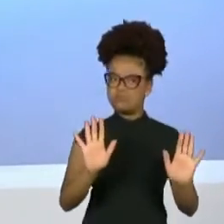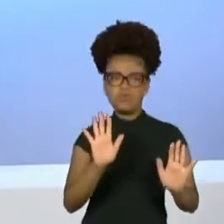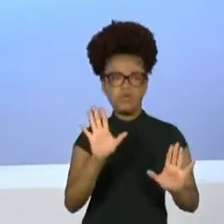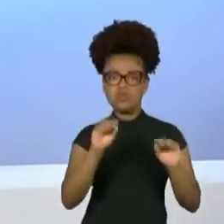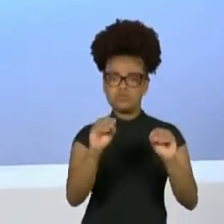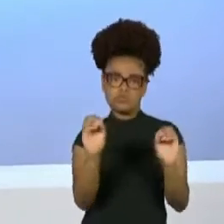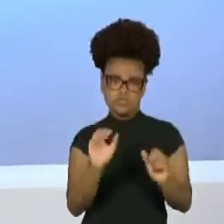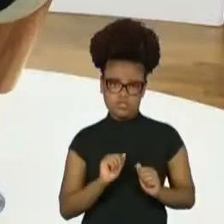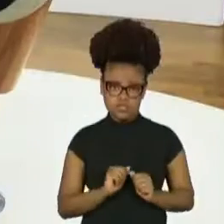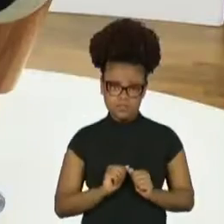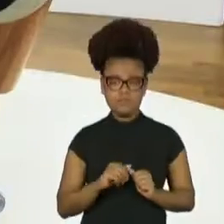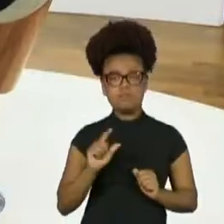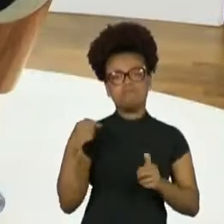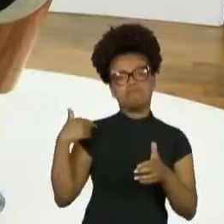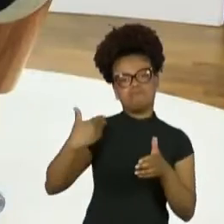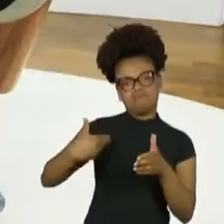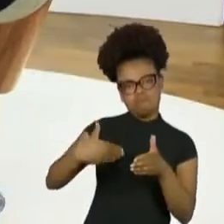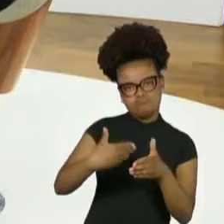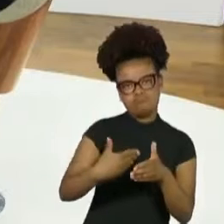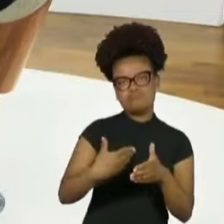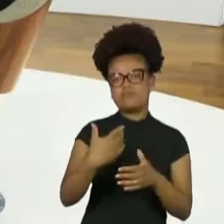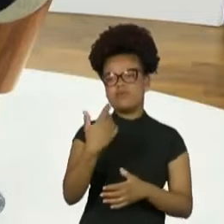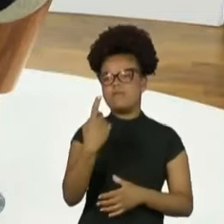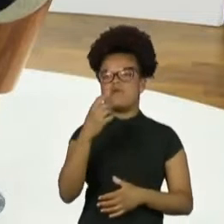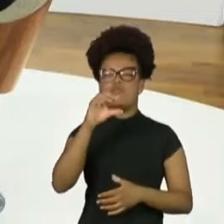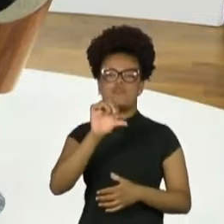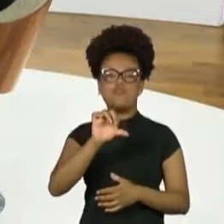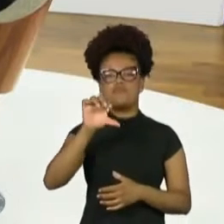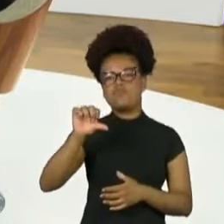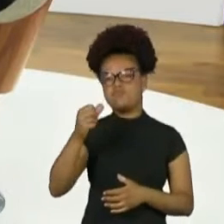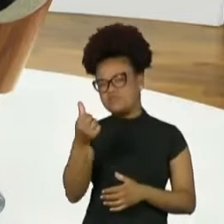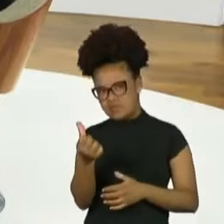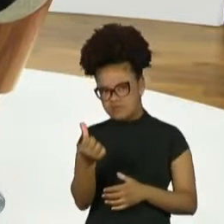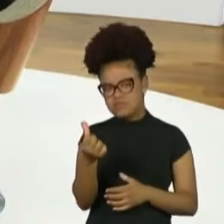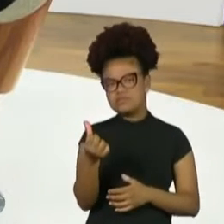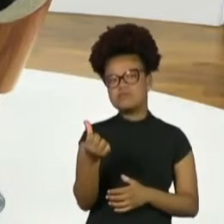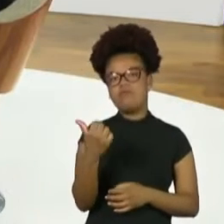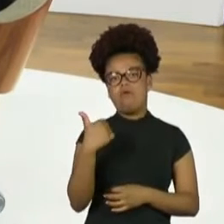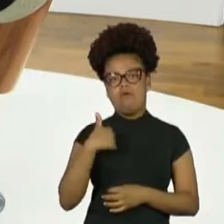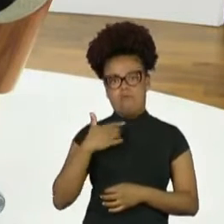96, eu tinha 17 para 18 anos, você fazia minha mãe.